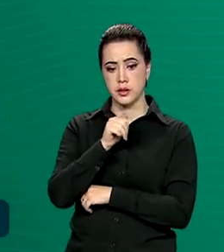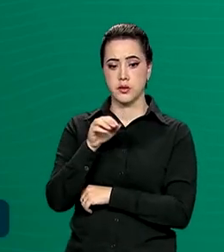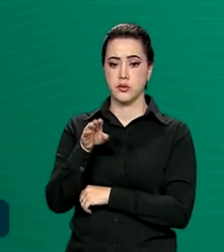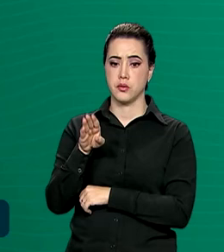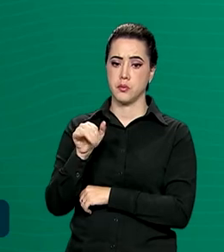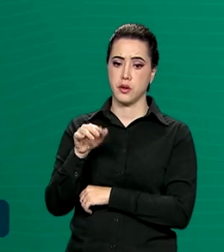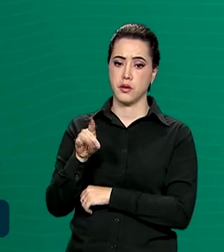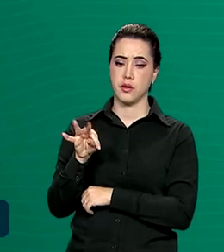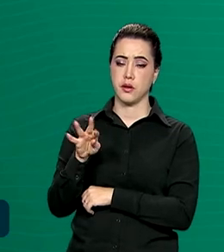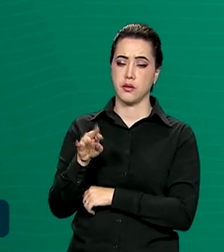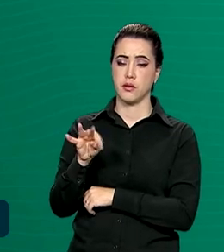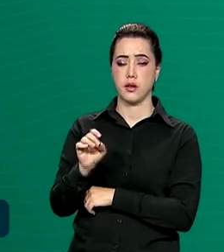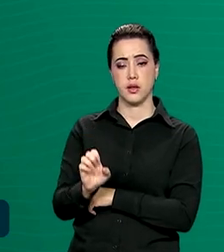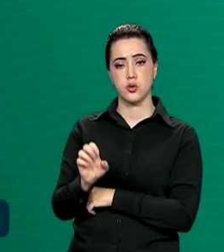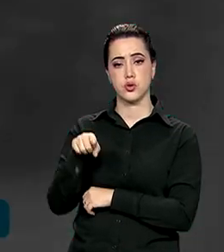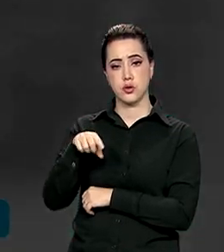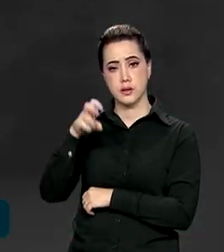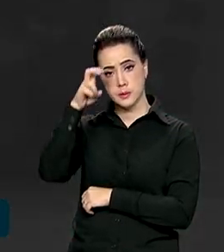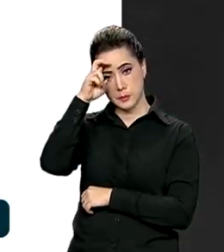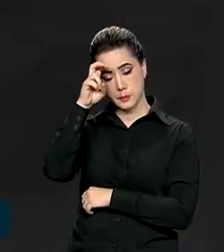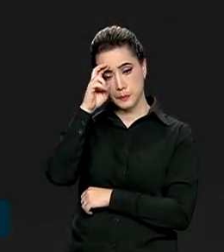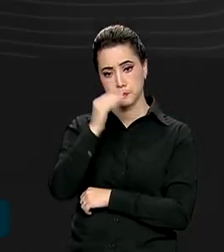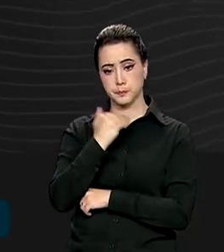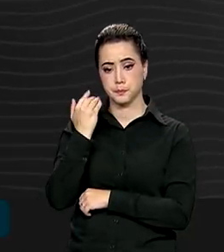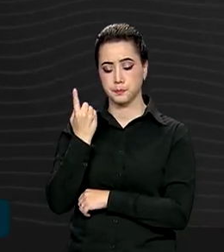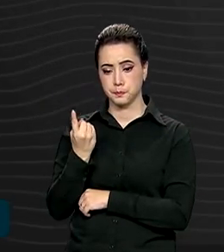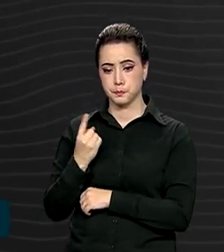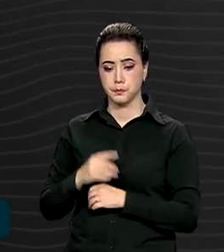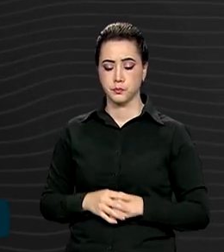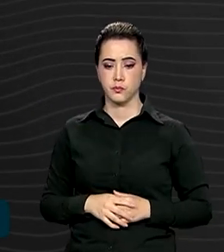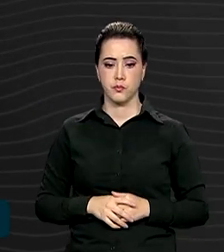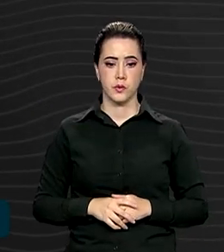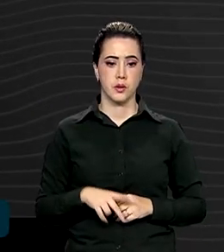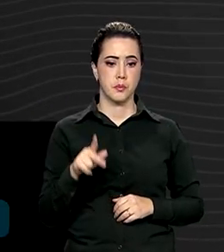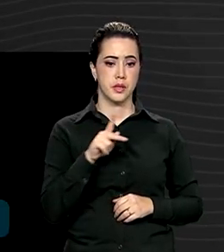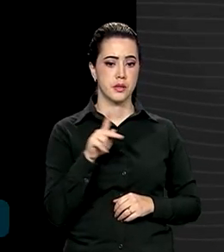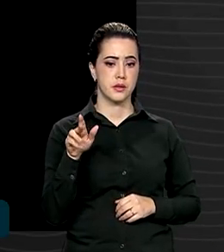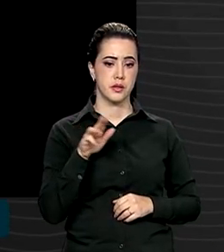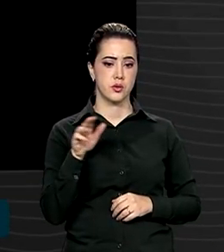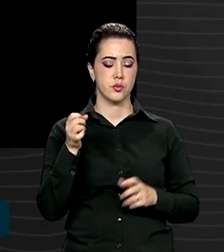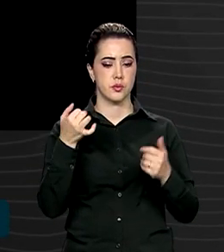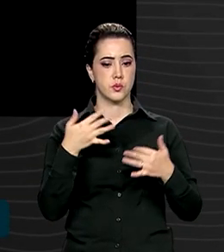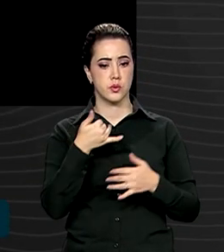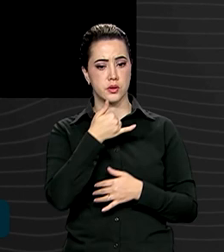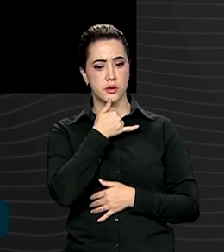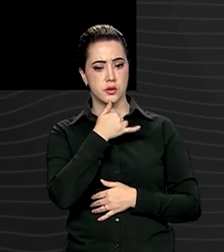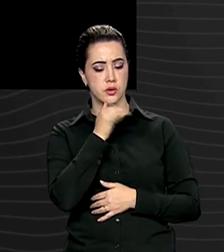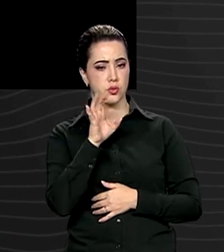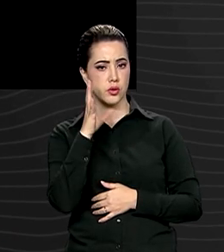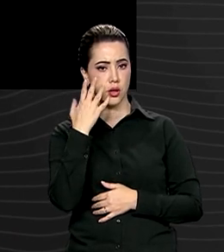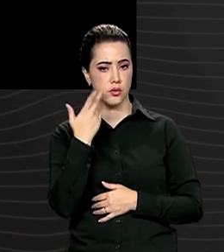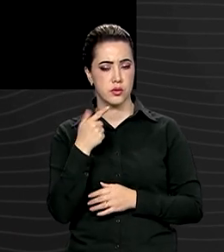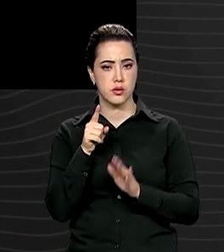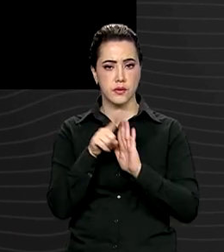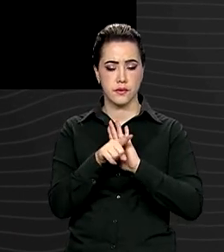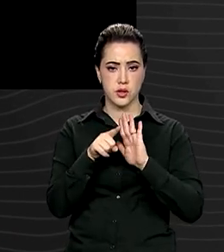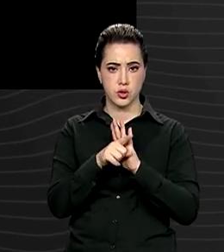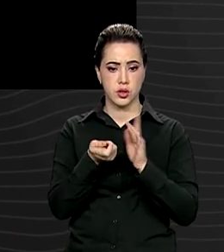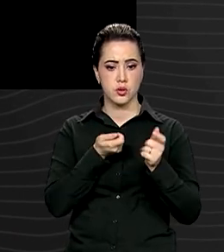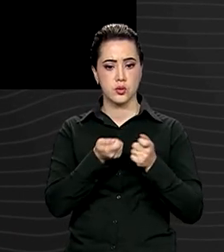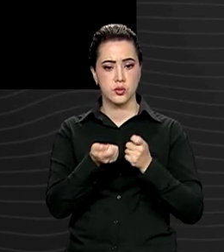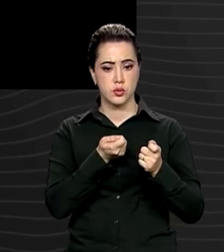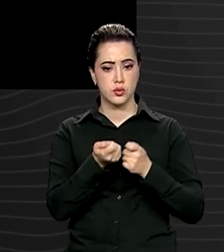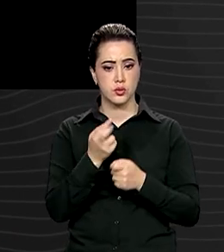Pacífico, na noite desta quinta-feira. Nas redes sociais, o presidente lamentou o crime e disse que a investigação será rigorosa e que